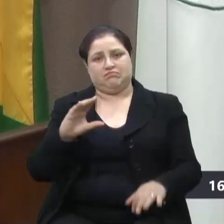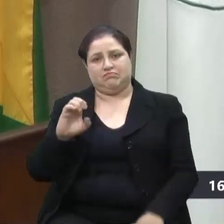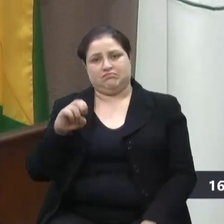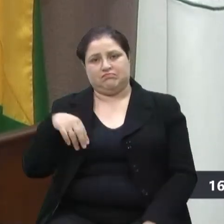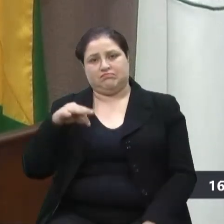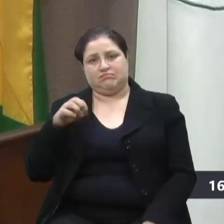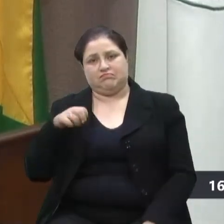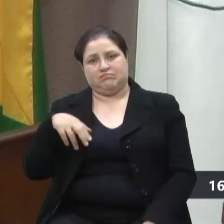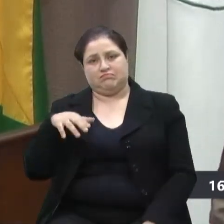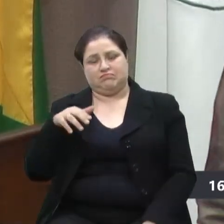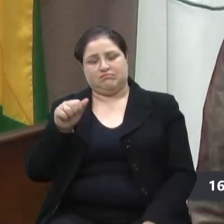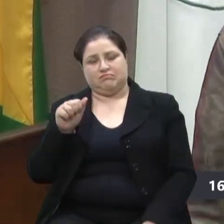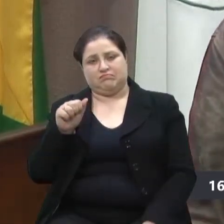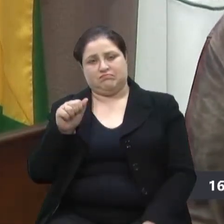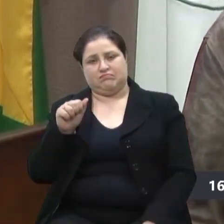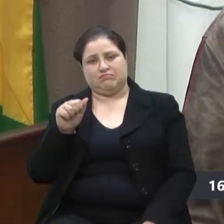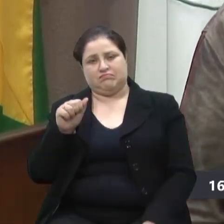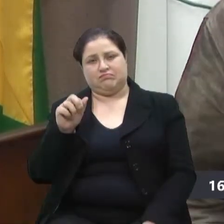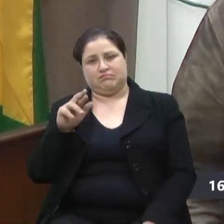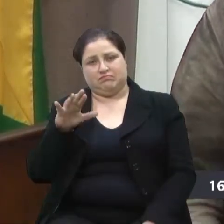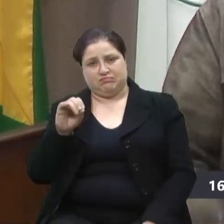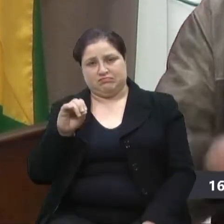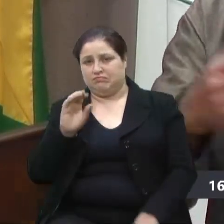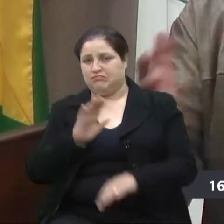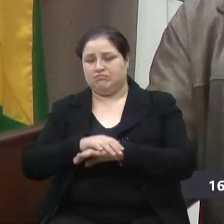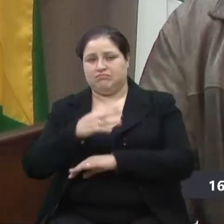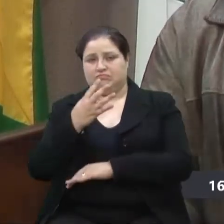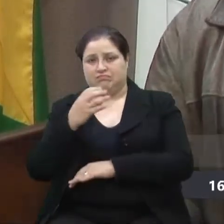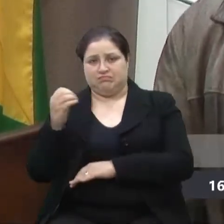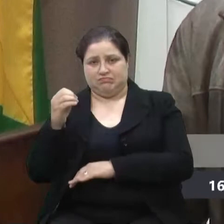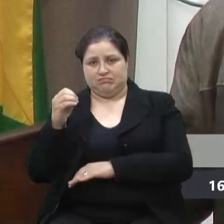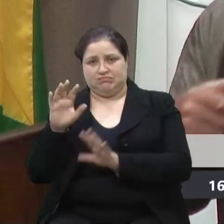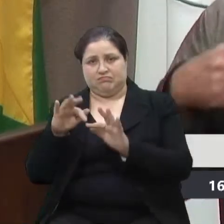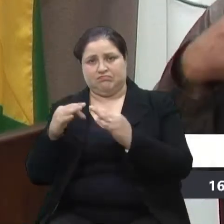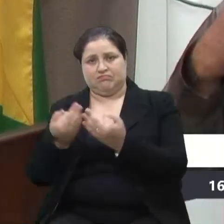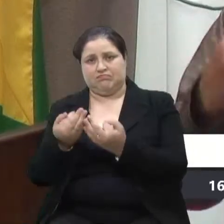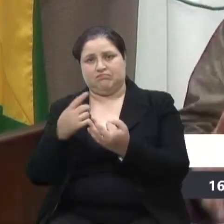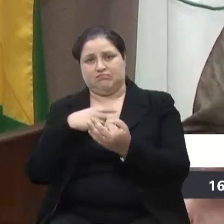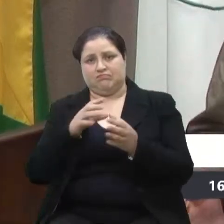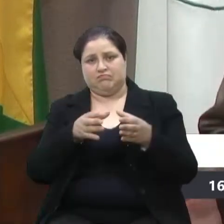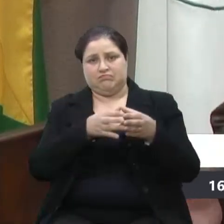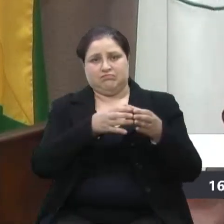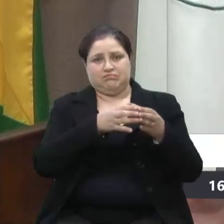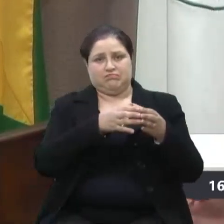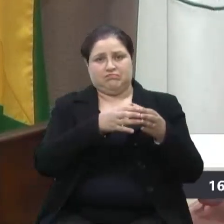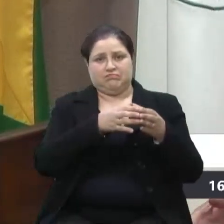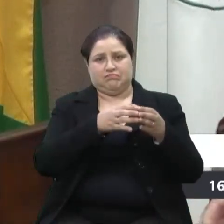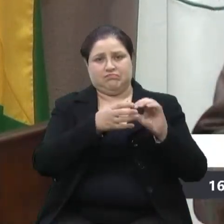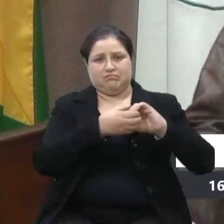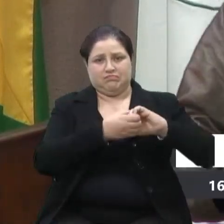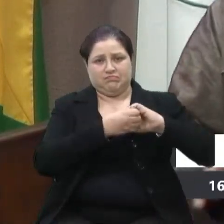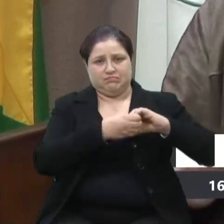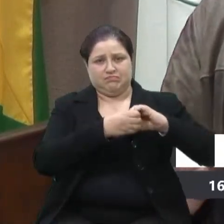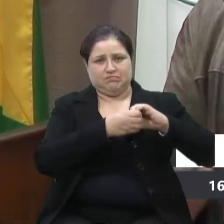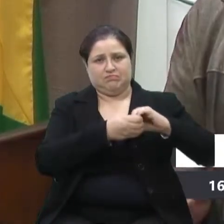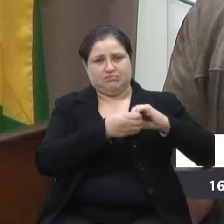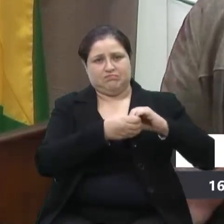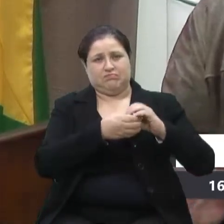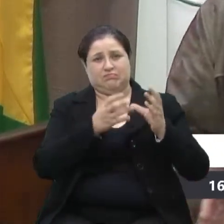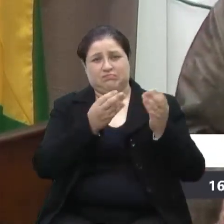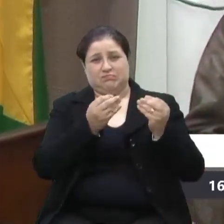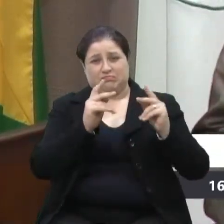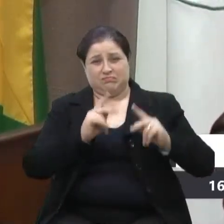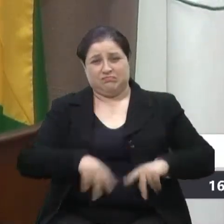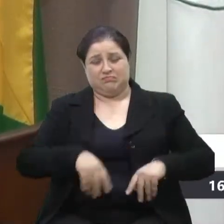de 400 famílias, e era cooperativa, muita gente perdeu, muitos moradores perderam dinheiro, muito dinheiro se